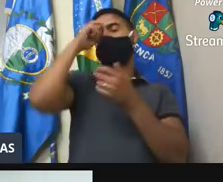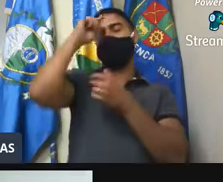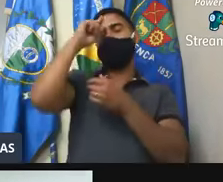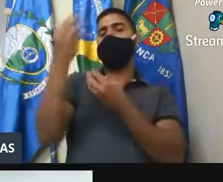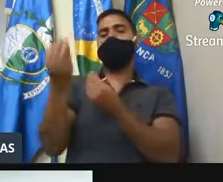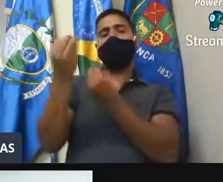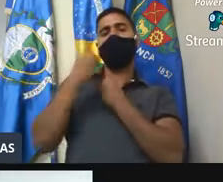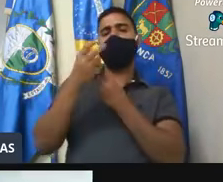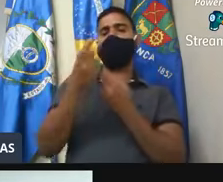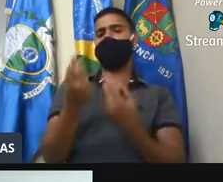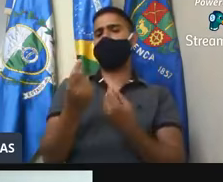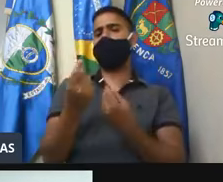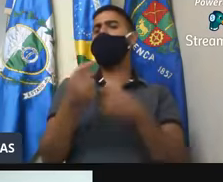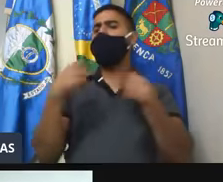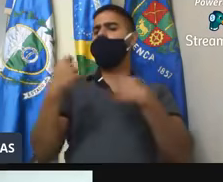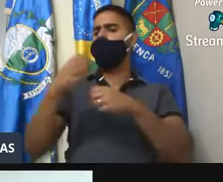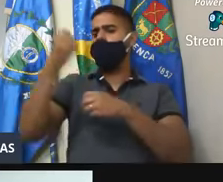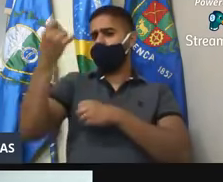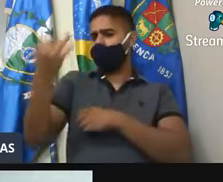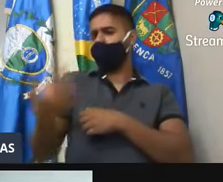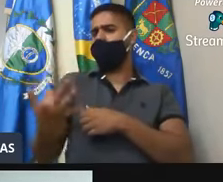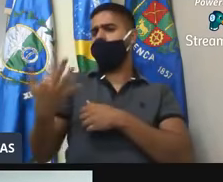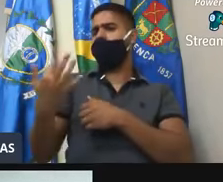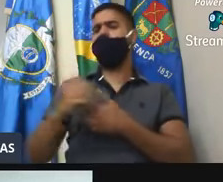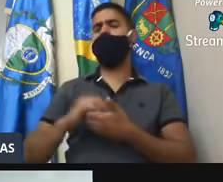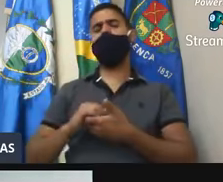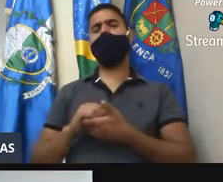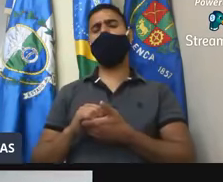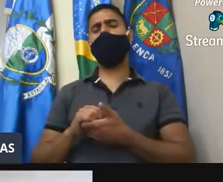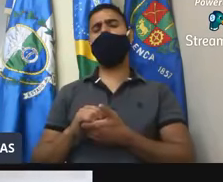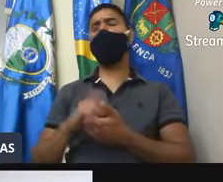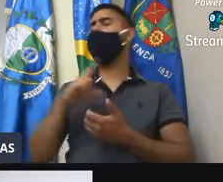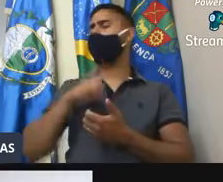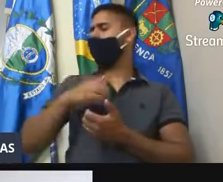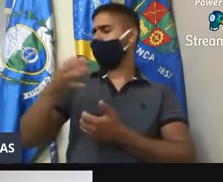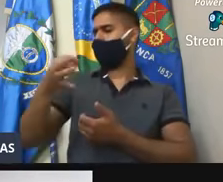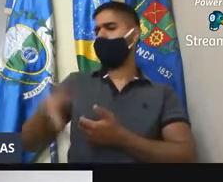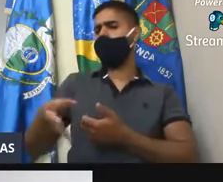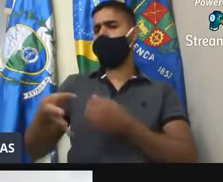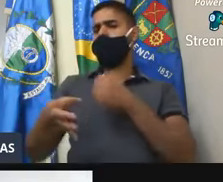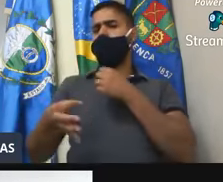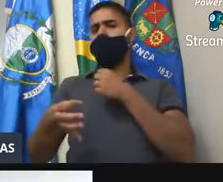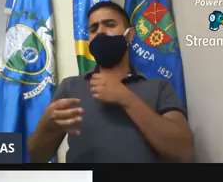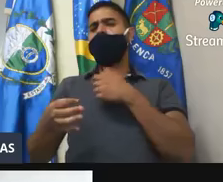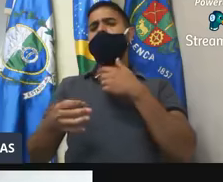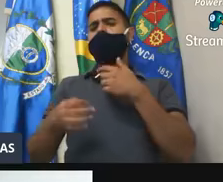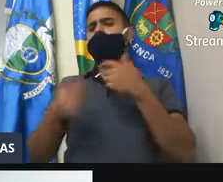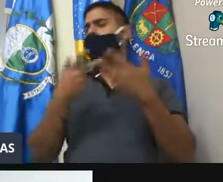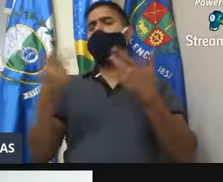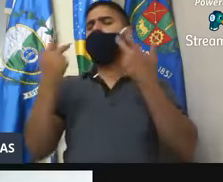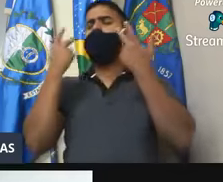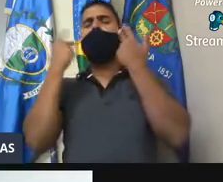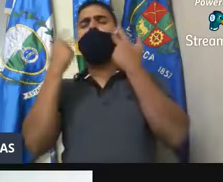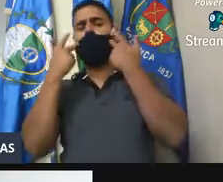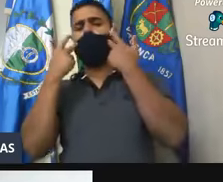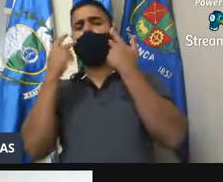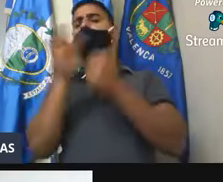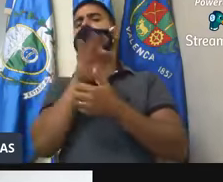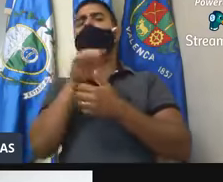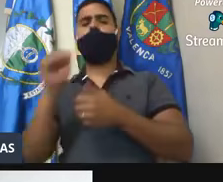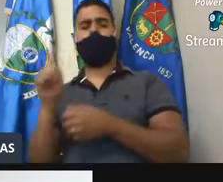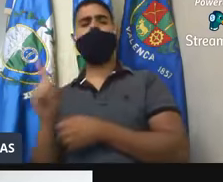muito natural, que se preste contas. E, poxa, temos certeza que esse processo é natural. A fundação vai vir aqui,